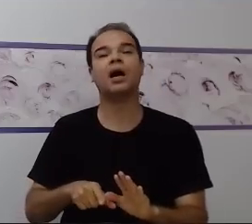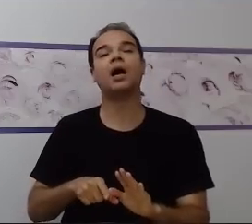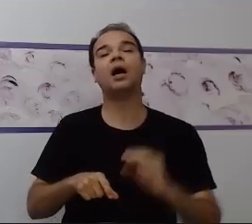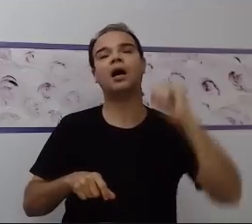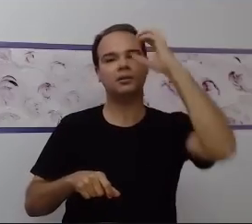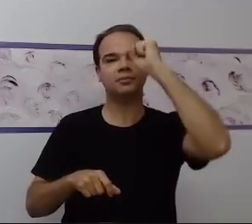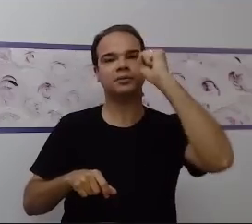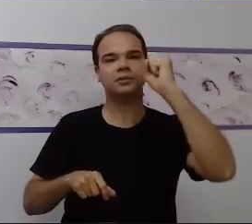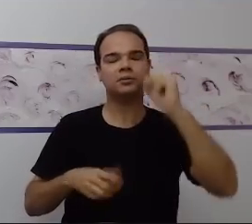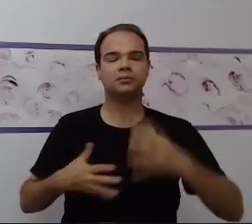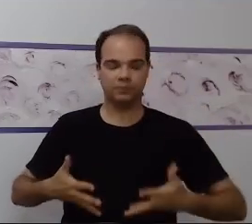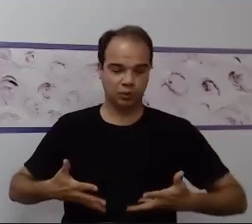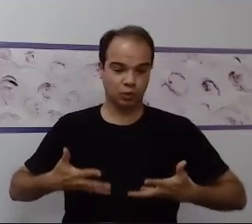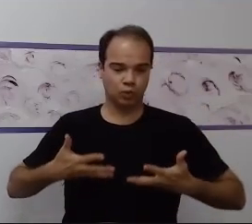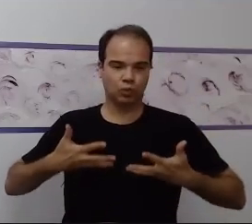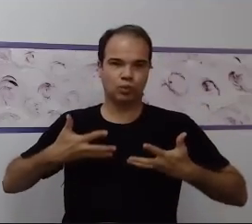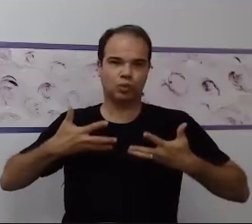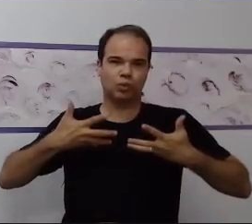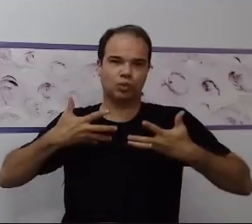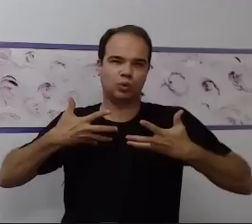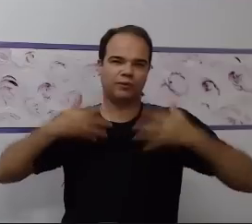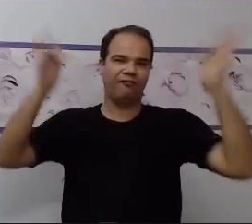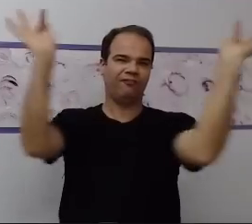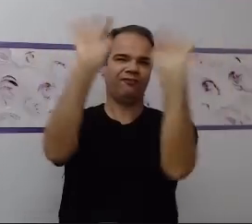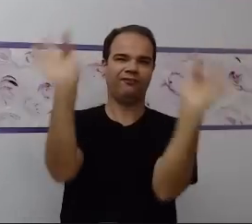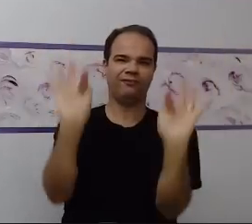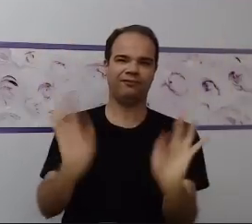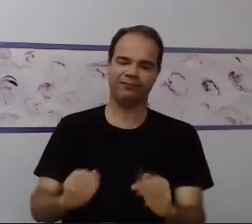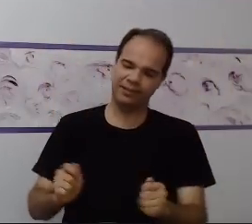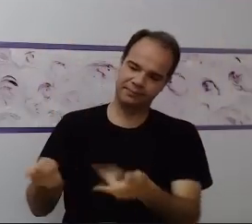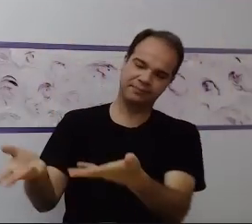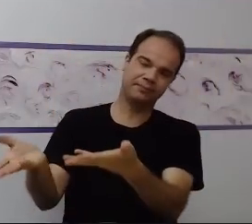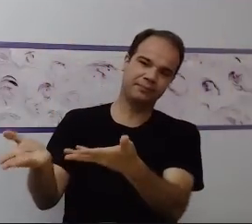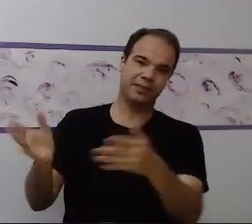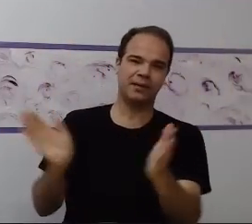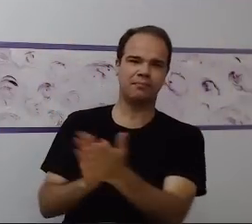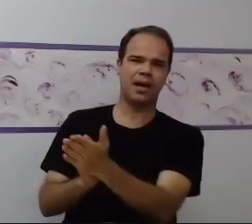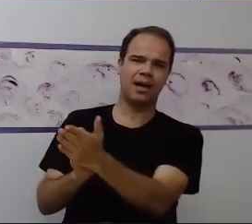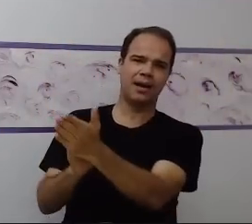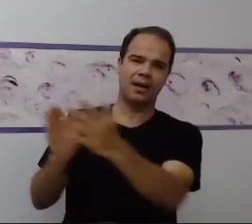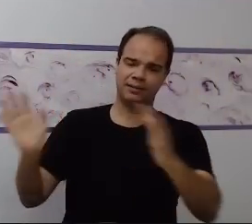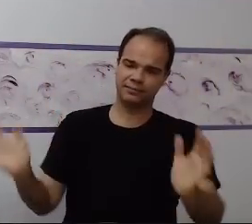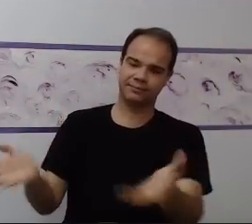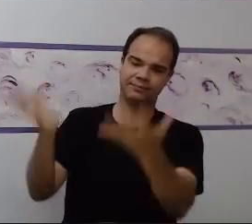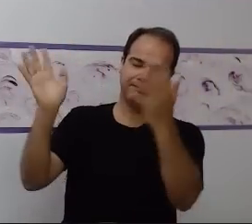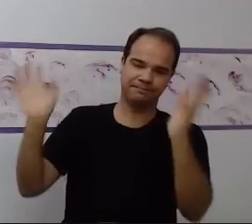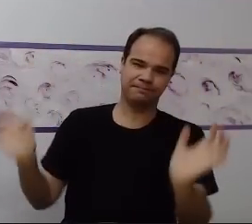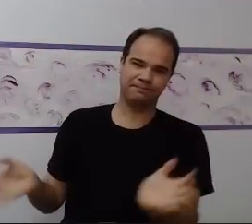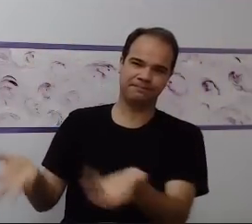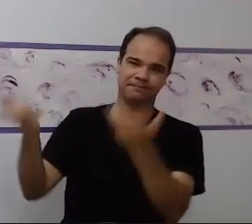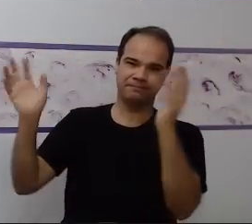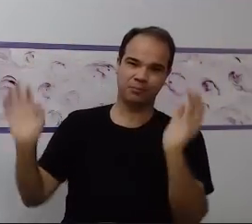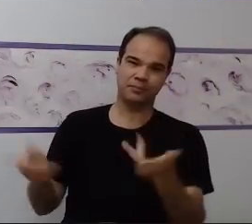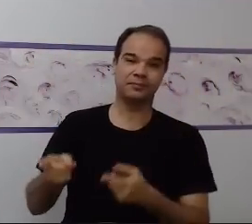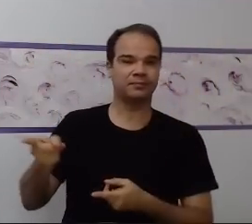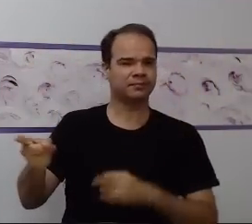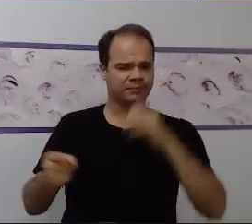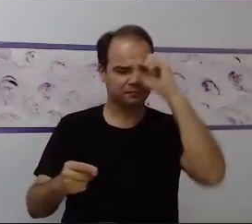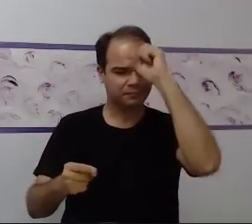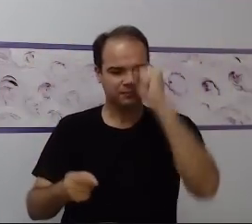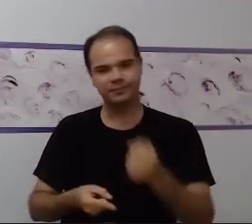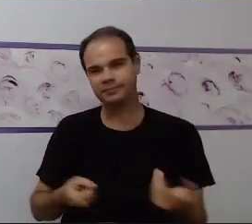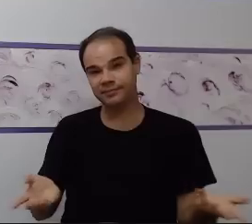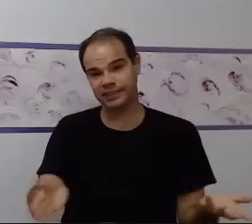vai adquirir, que ainda está na aquisição. Lembra da rede neuronais? Então, eu estabeleço uma informação que essa criança já